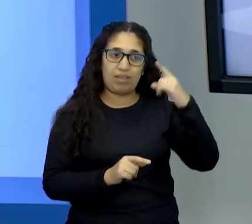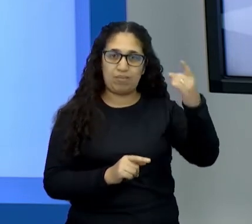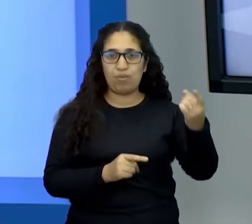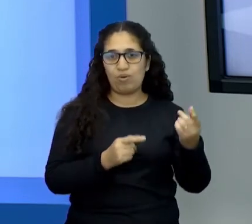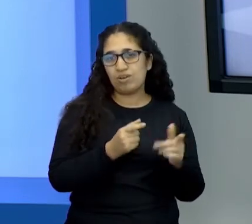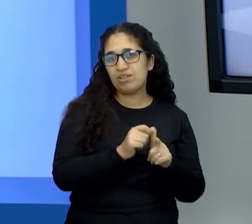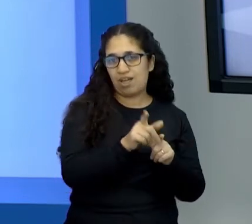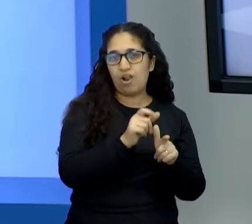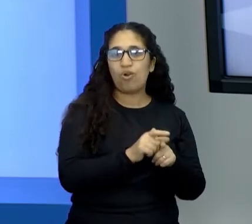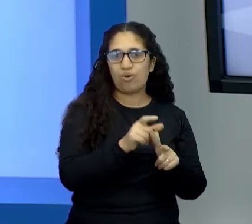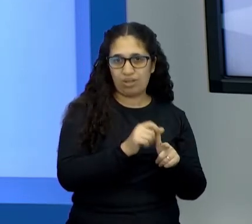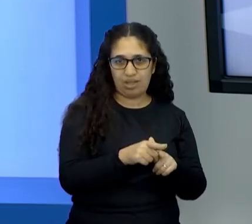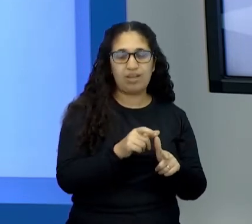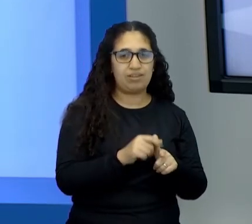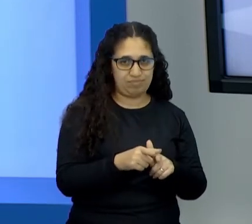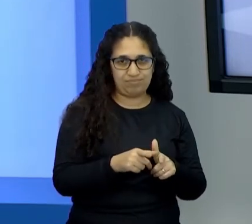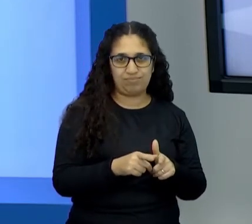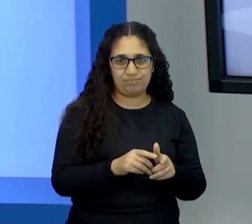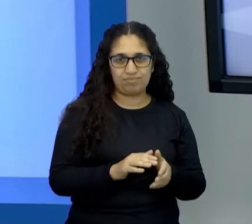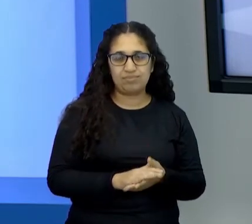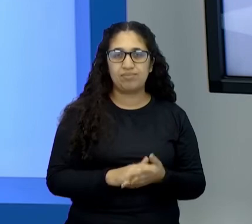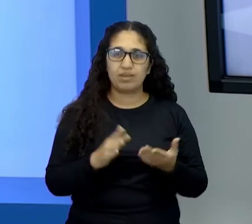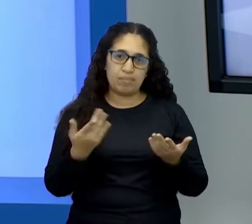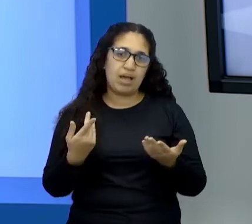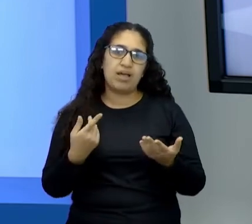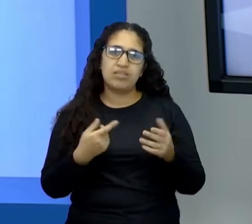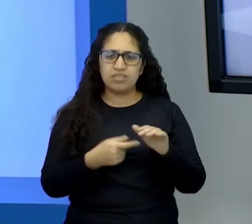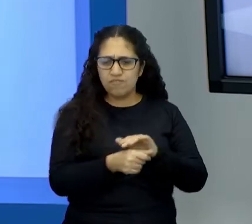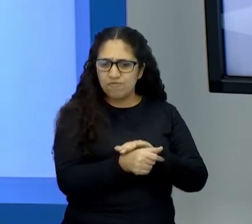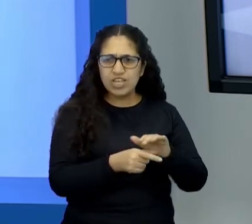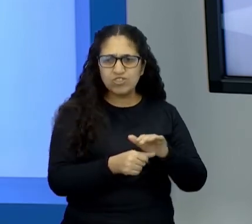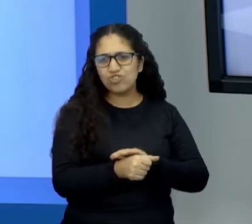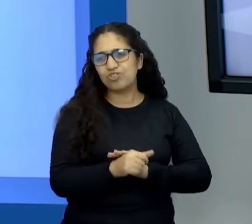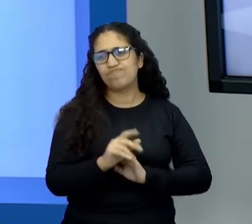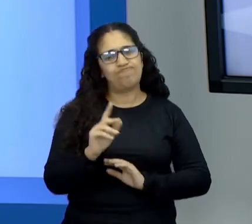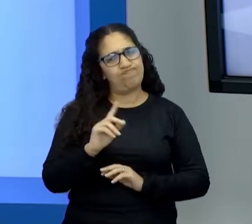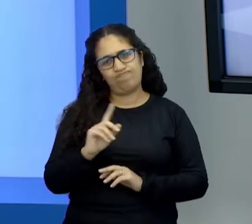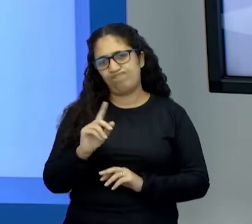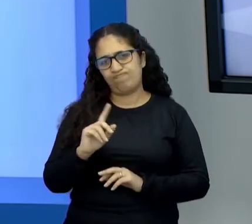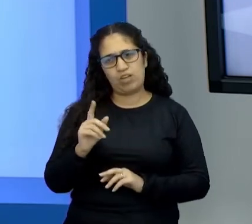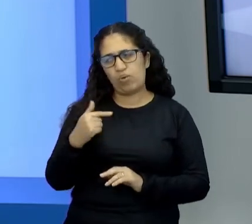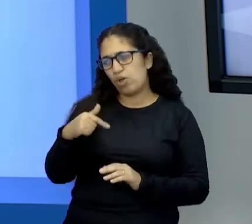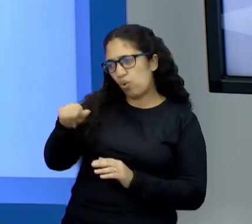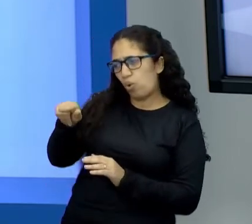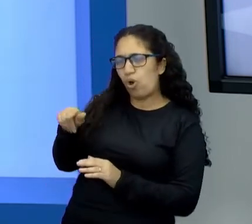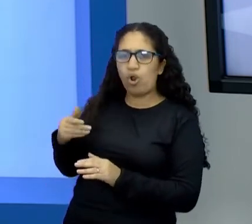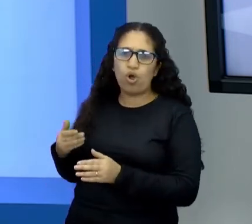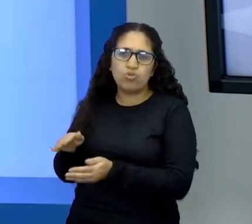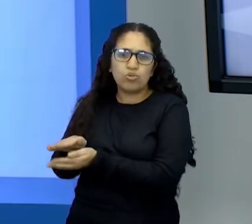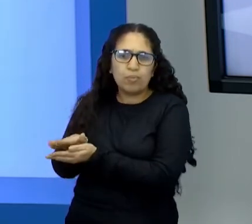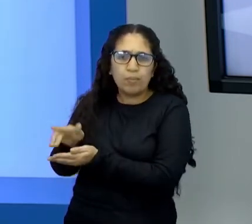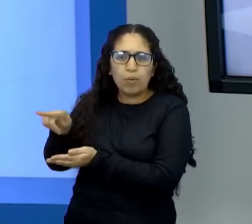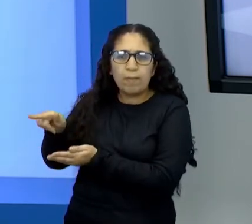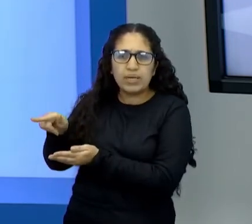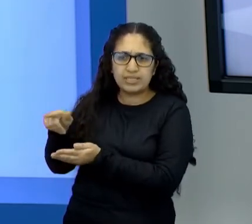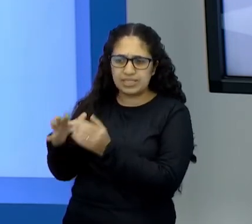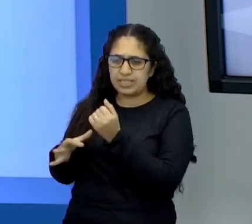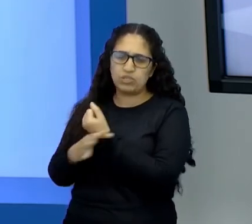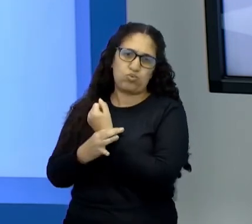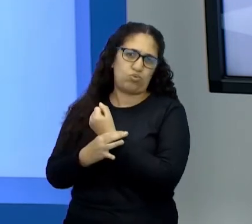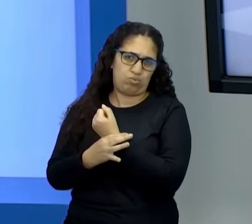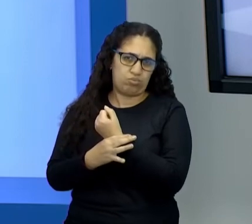Então, vai se tornar. Mas, investir, investir, mesmo não. Eu acabo colocando na poupança como um seguro mesmo.